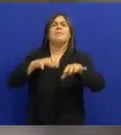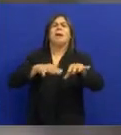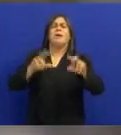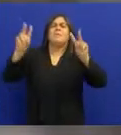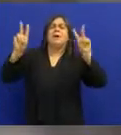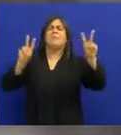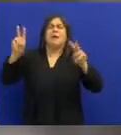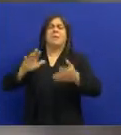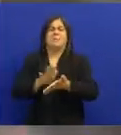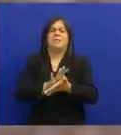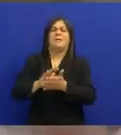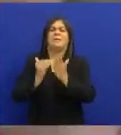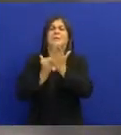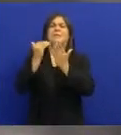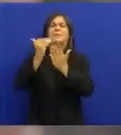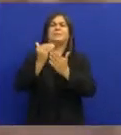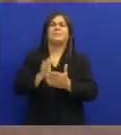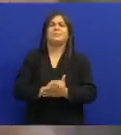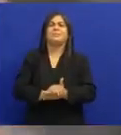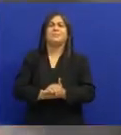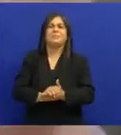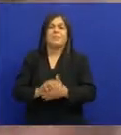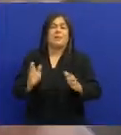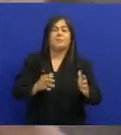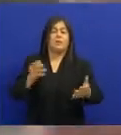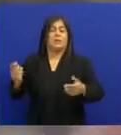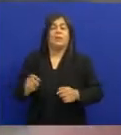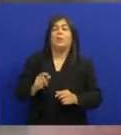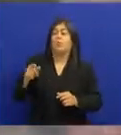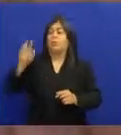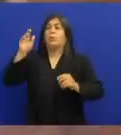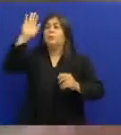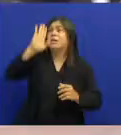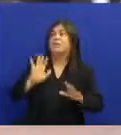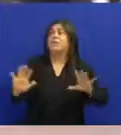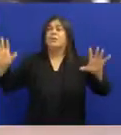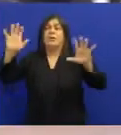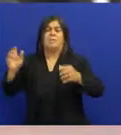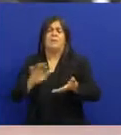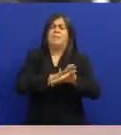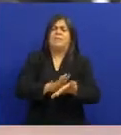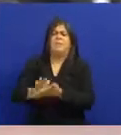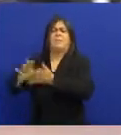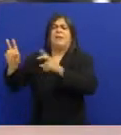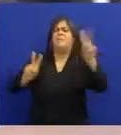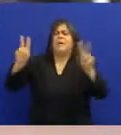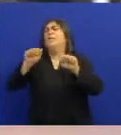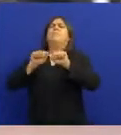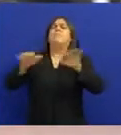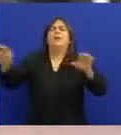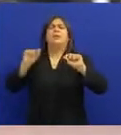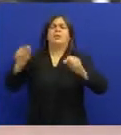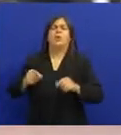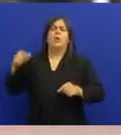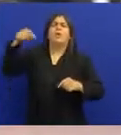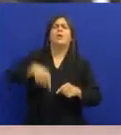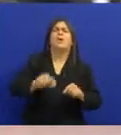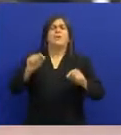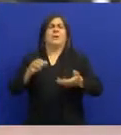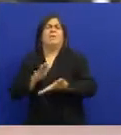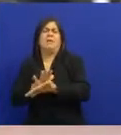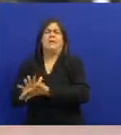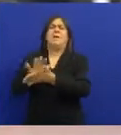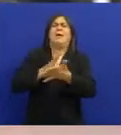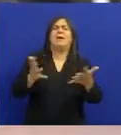marchas Que deu o frevo Só queria que um dia O frevo chegasse a dominar Em todo o Brasil O me jovem do frevo É de amargar Quando entra no